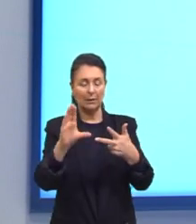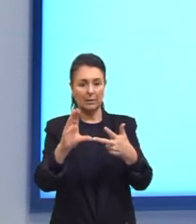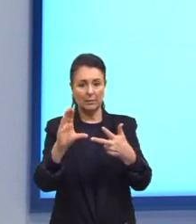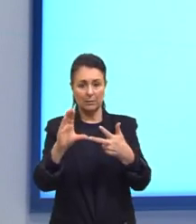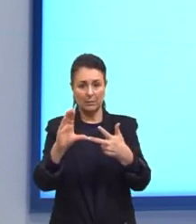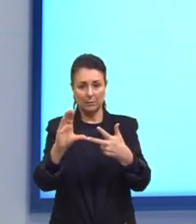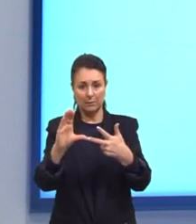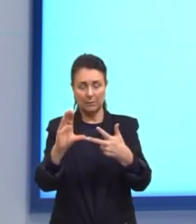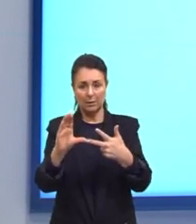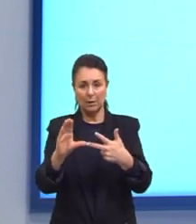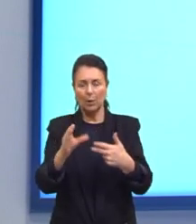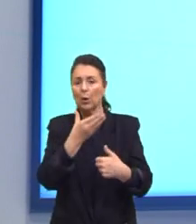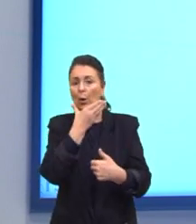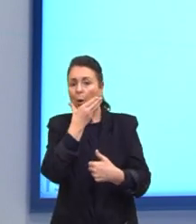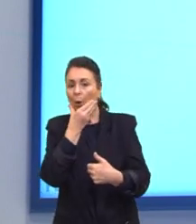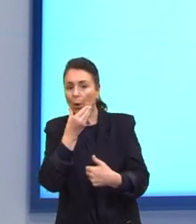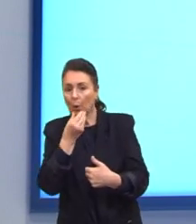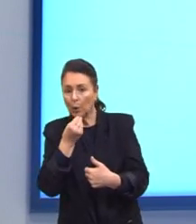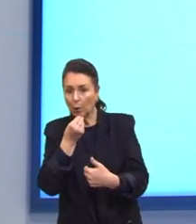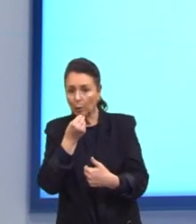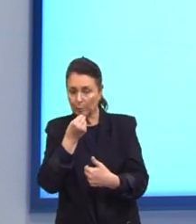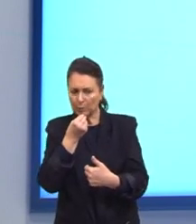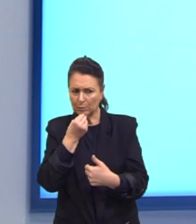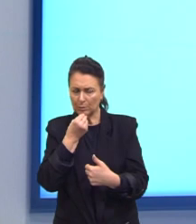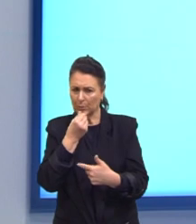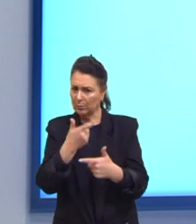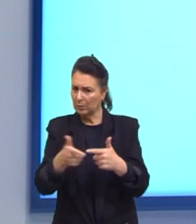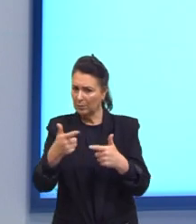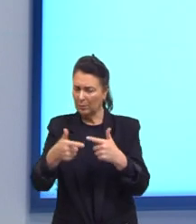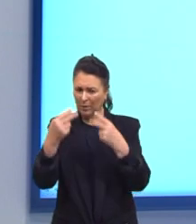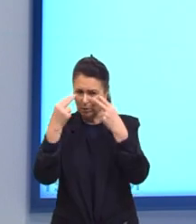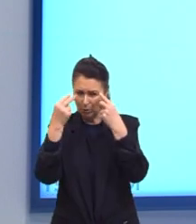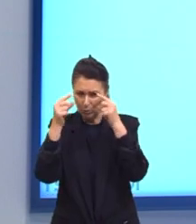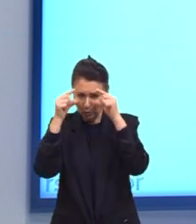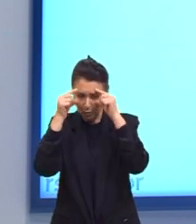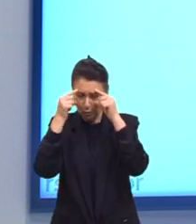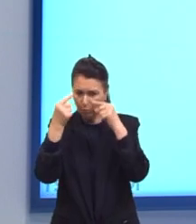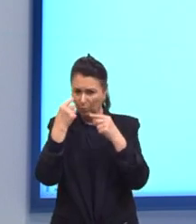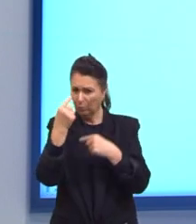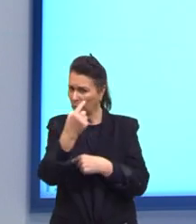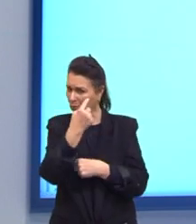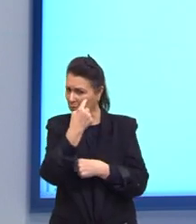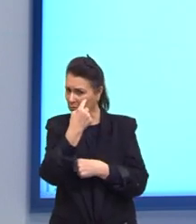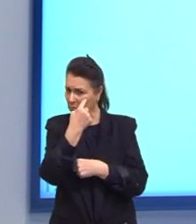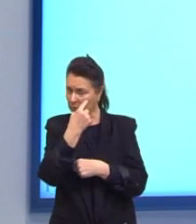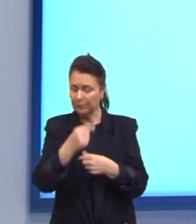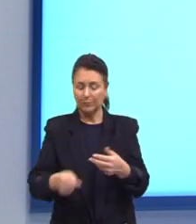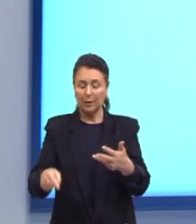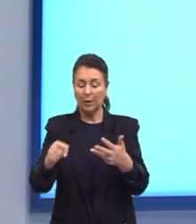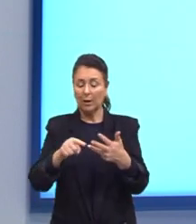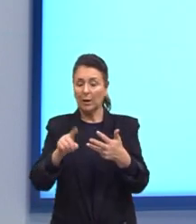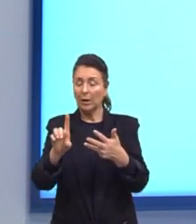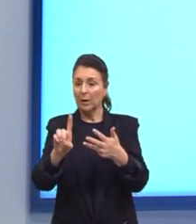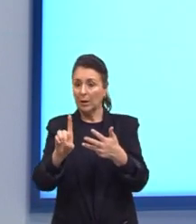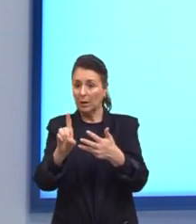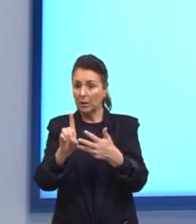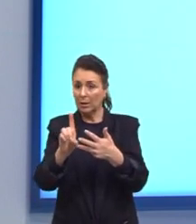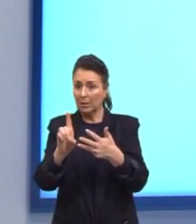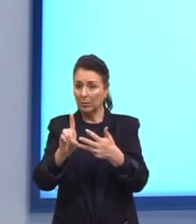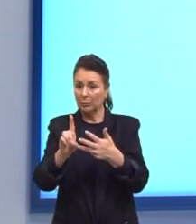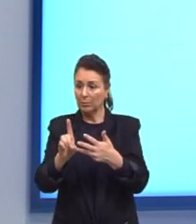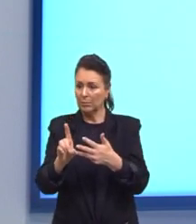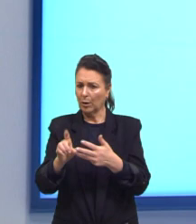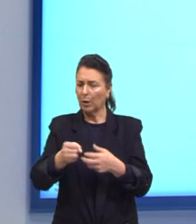Homens com problema De visão Letra D Idosos numa roda De bate